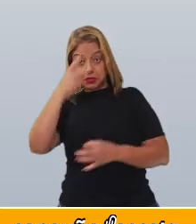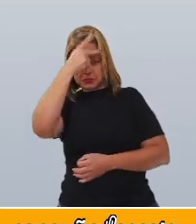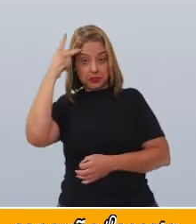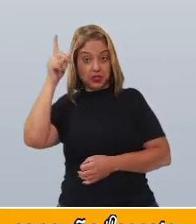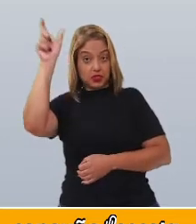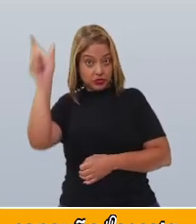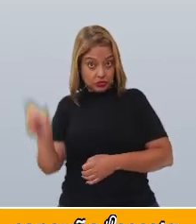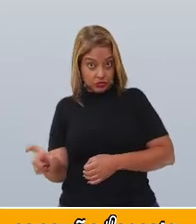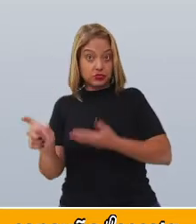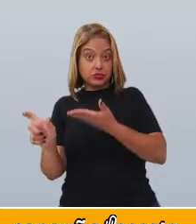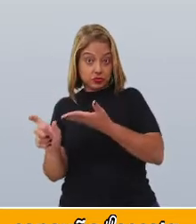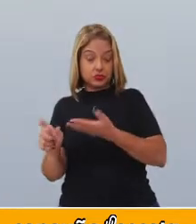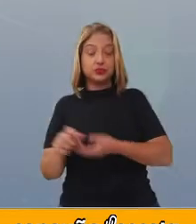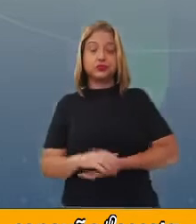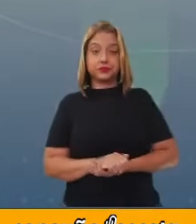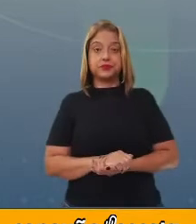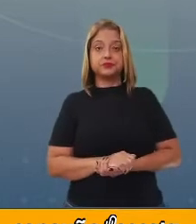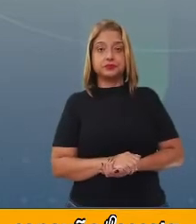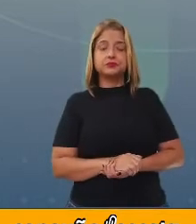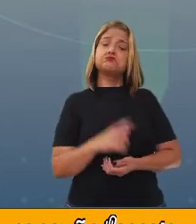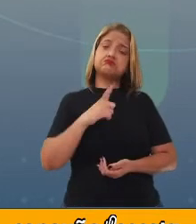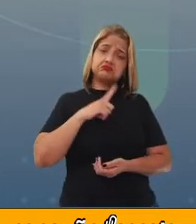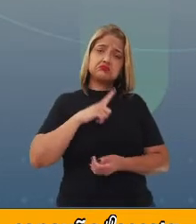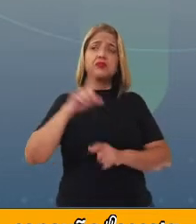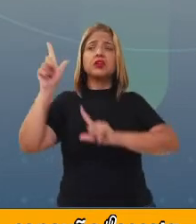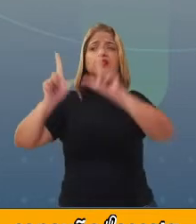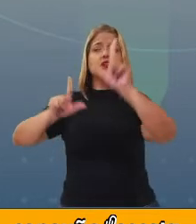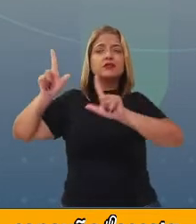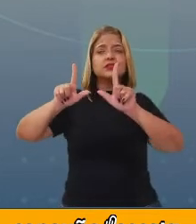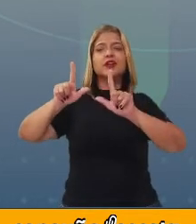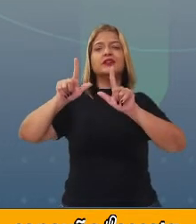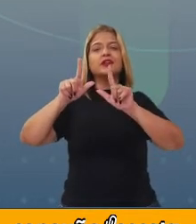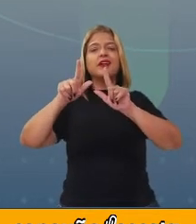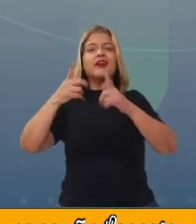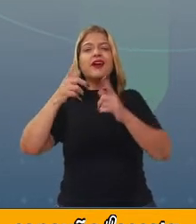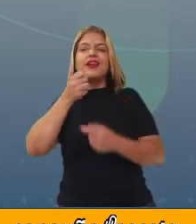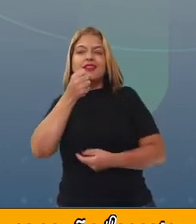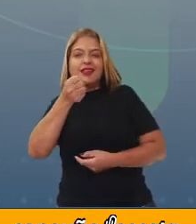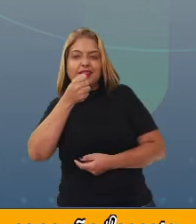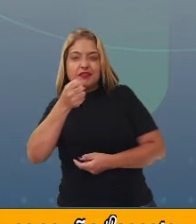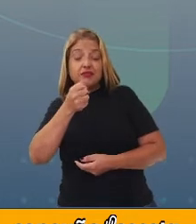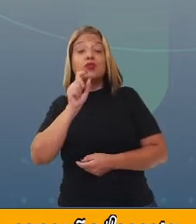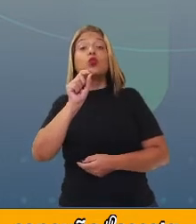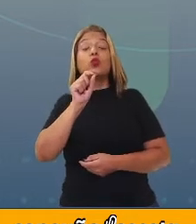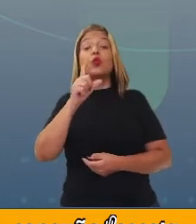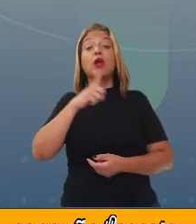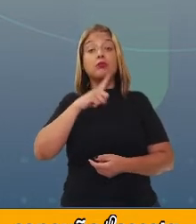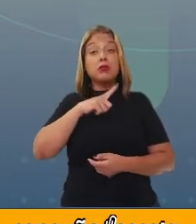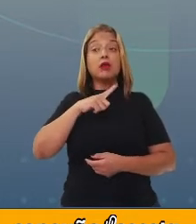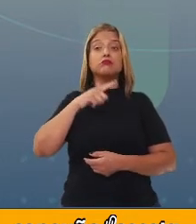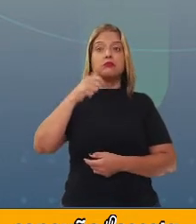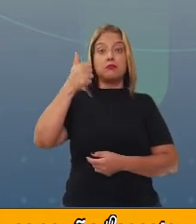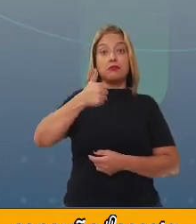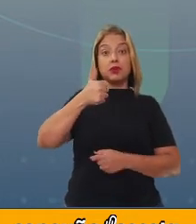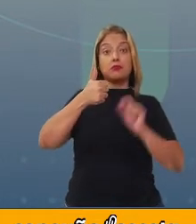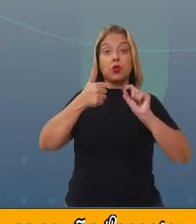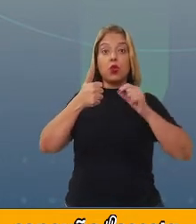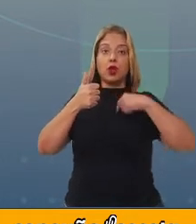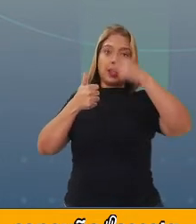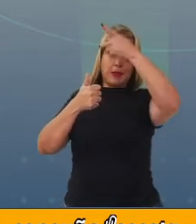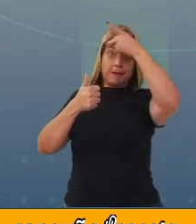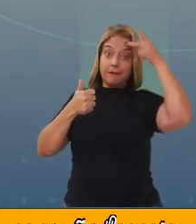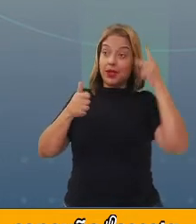Existem alguns programas, algumas entrevistas, que, primeiro, pensam no